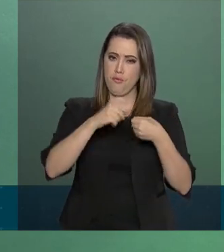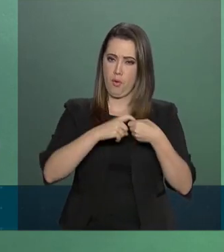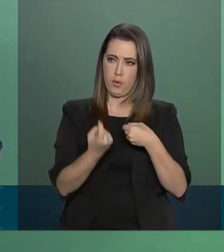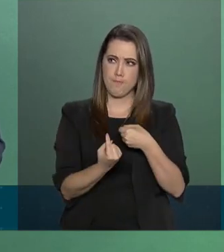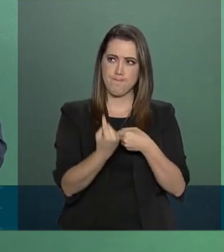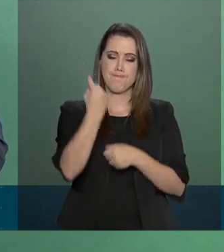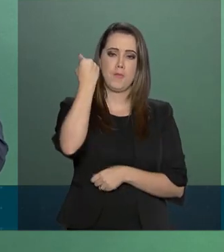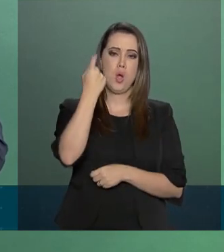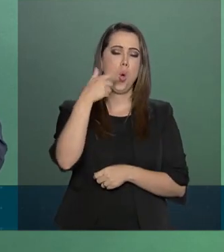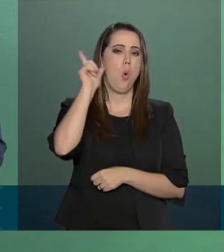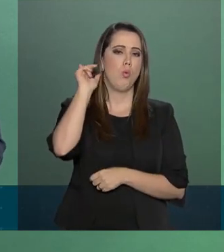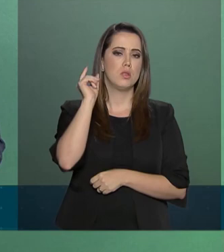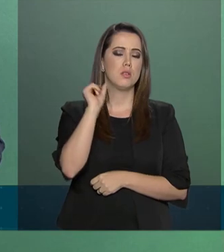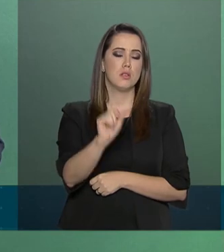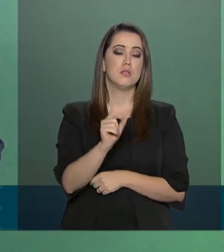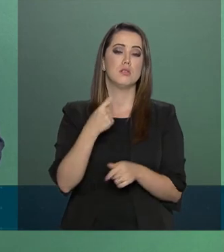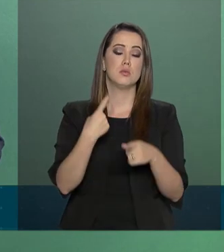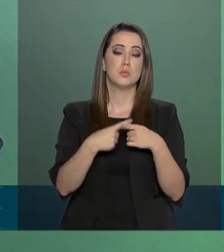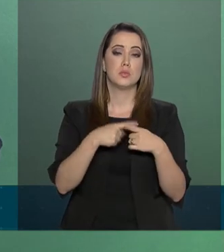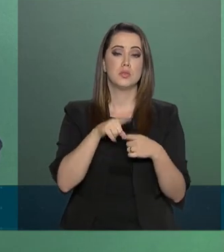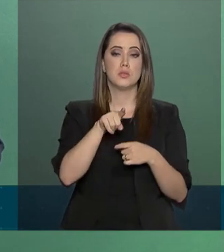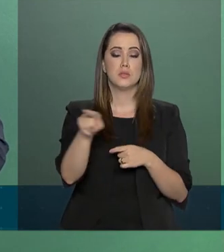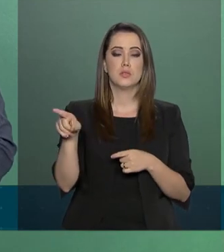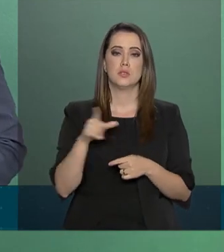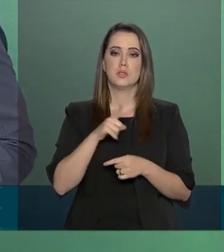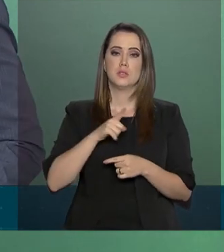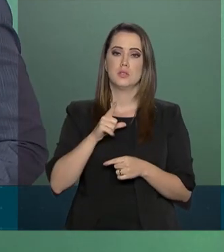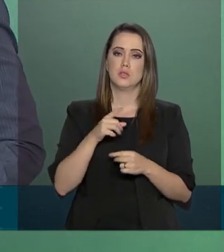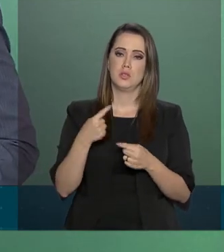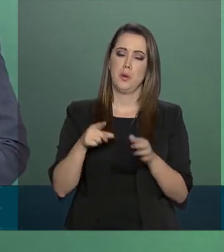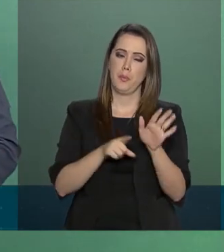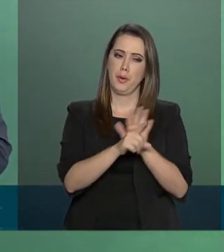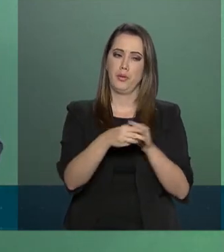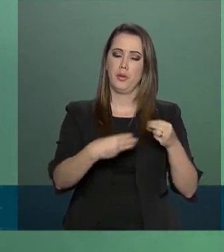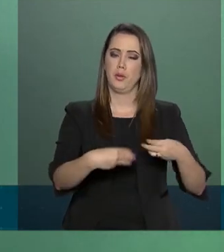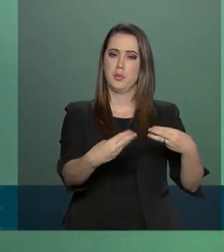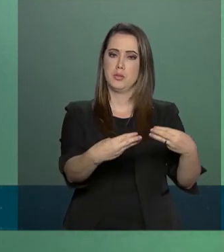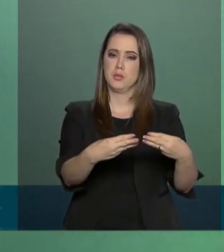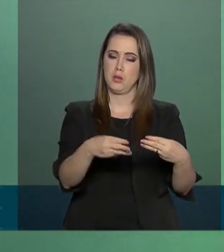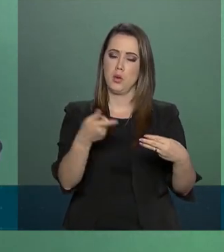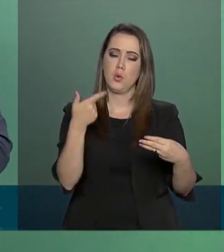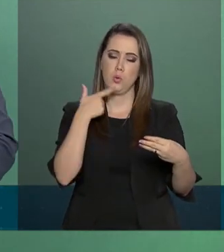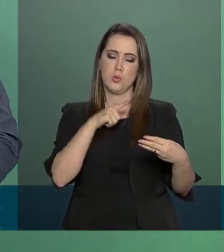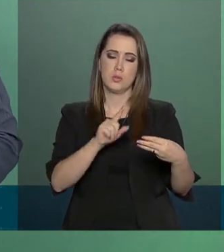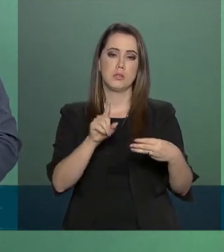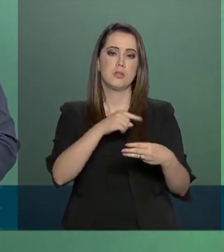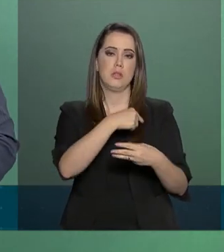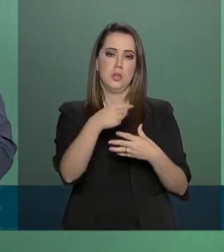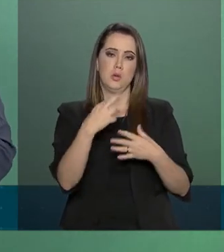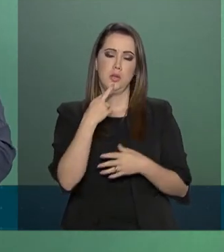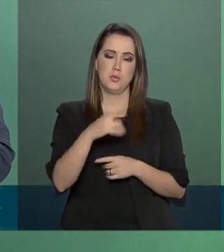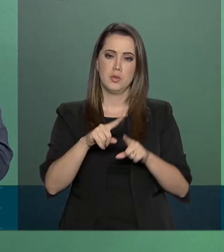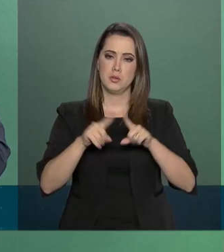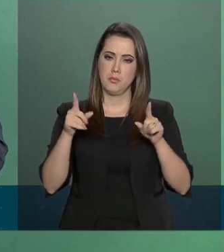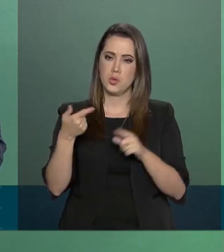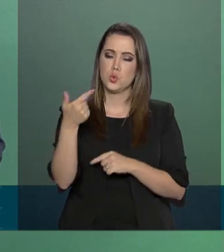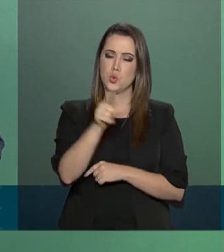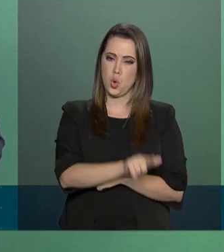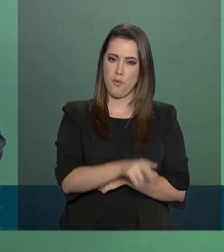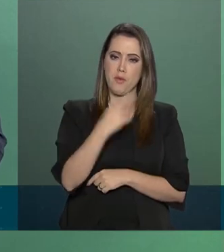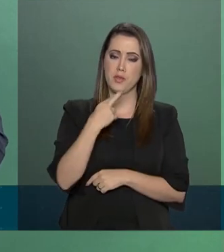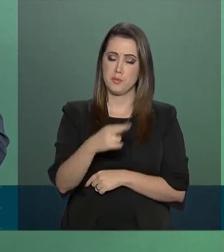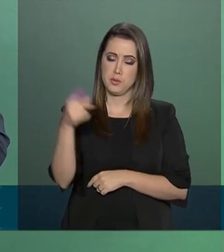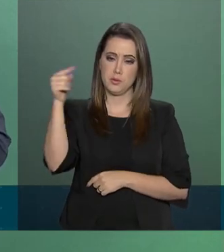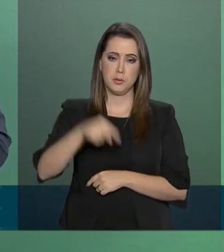aqui, talvez vocês tenham consultado o Ministério e obtido algumas delas. Mas vamos retomar para